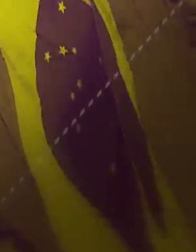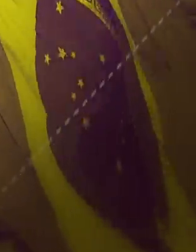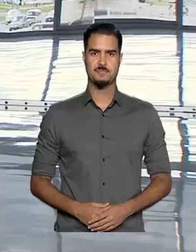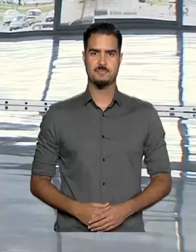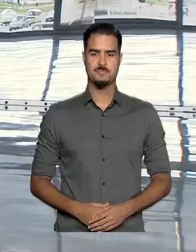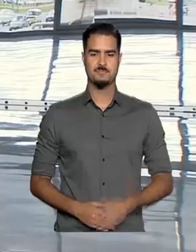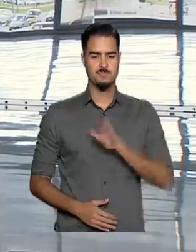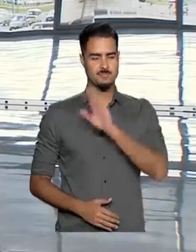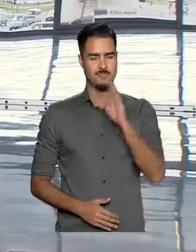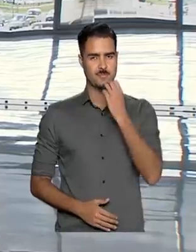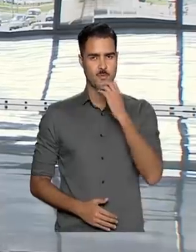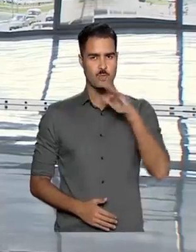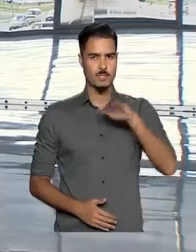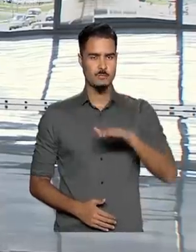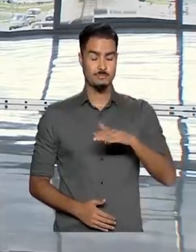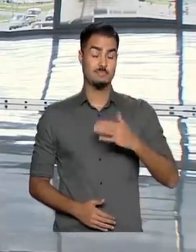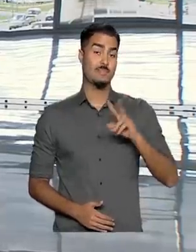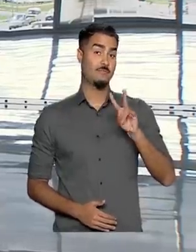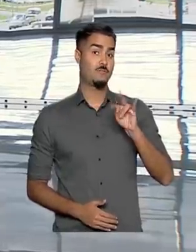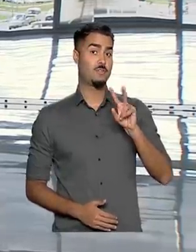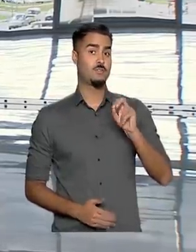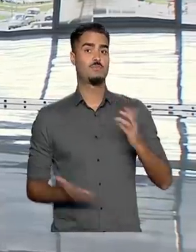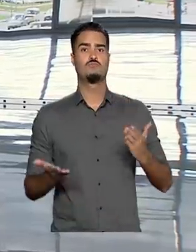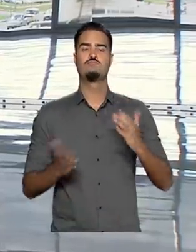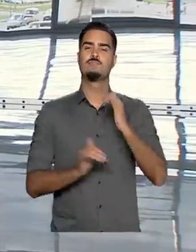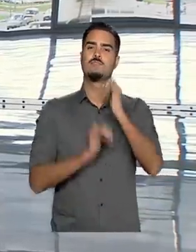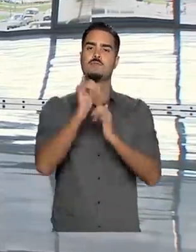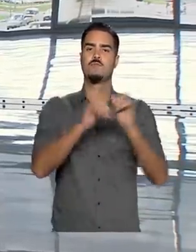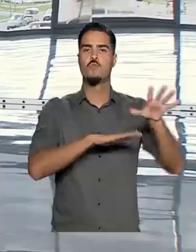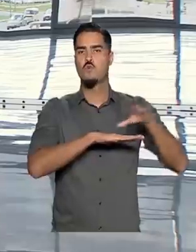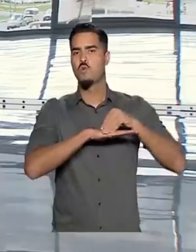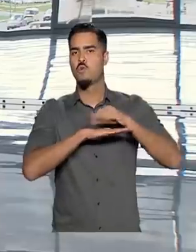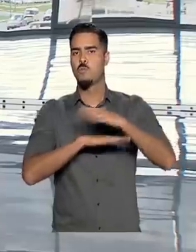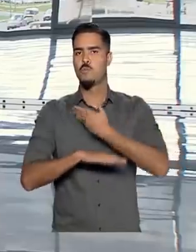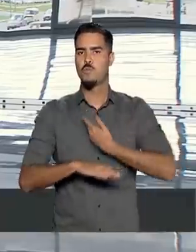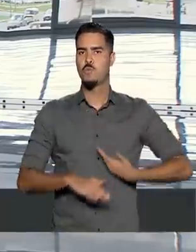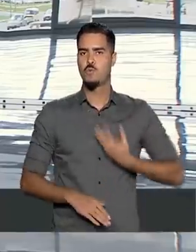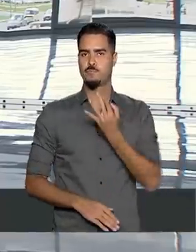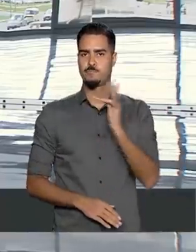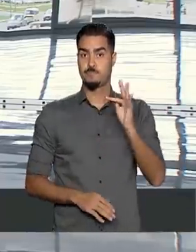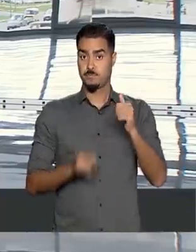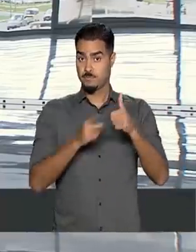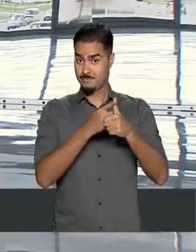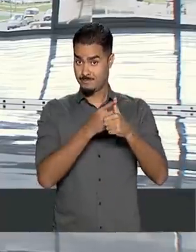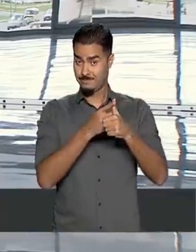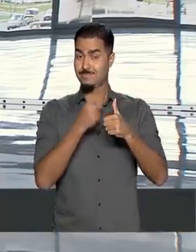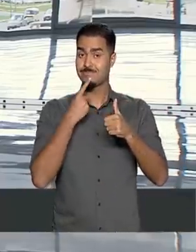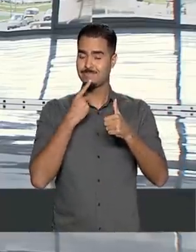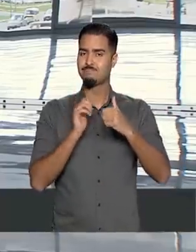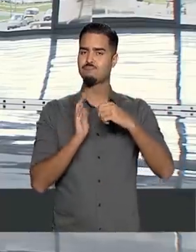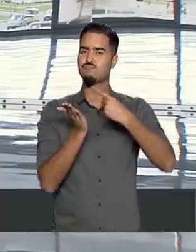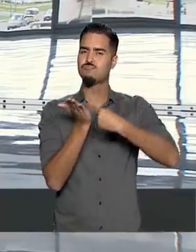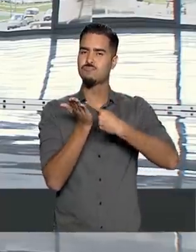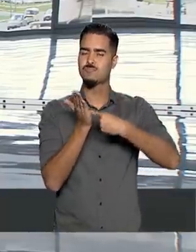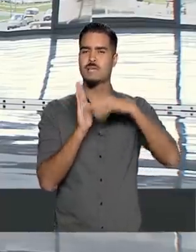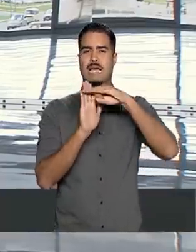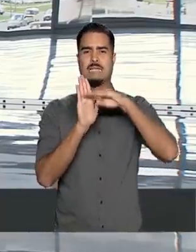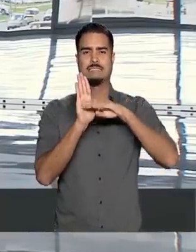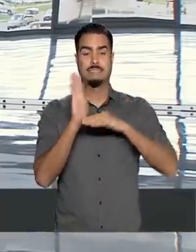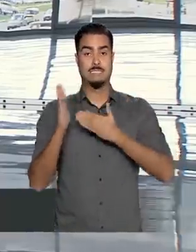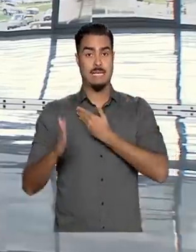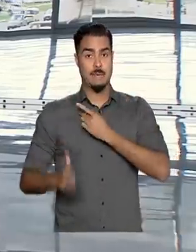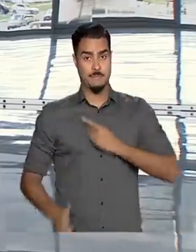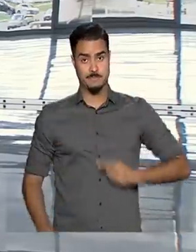Olá, boa tarde. Estamos ao vivo com informações do governo federal e eu inicio falando sobre a agenda do presidente Jair